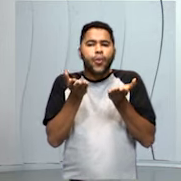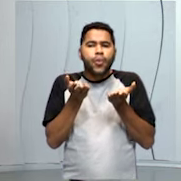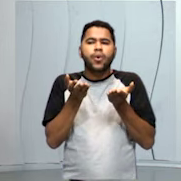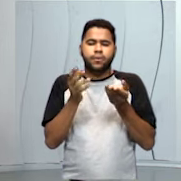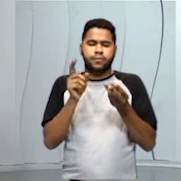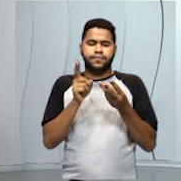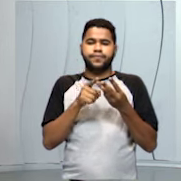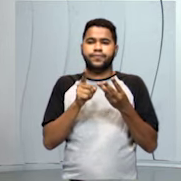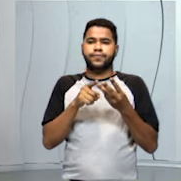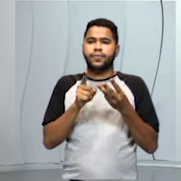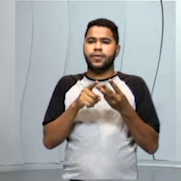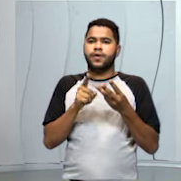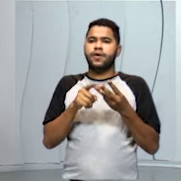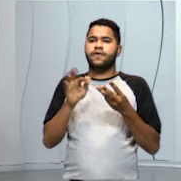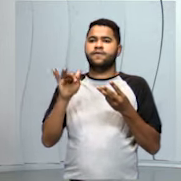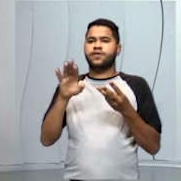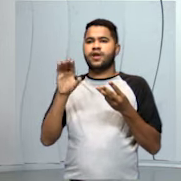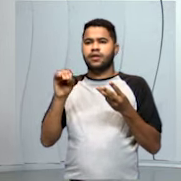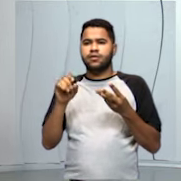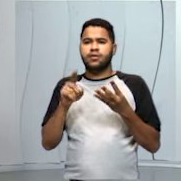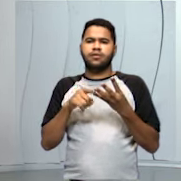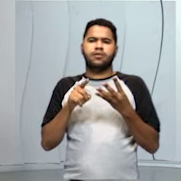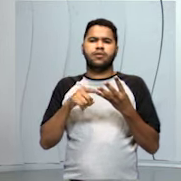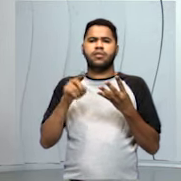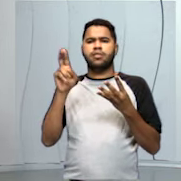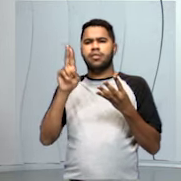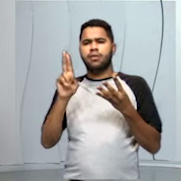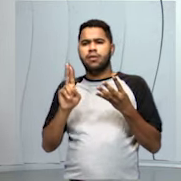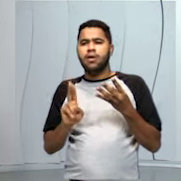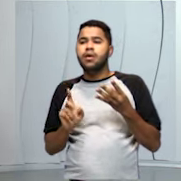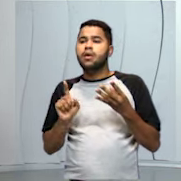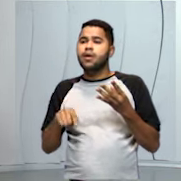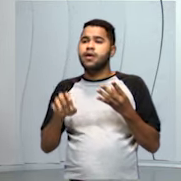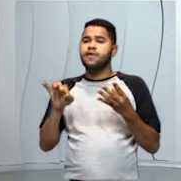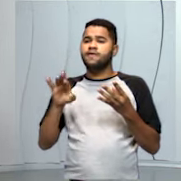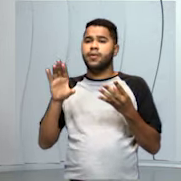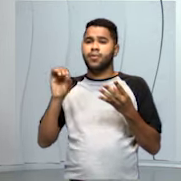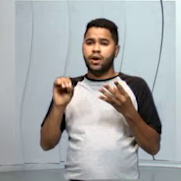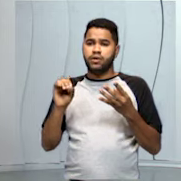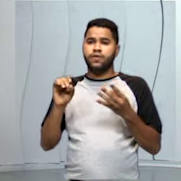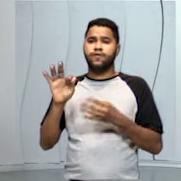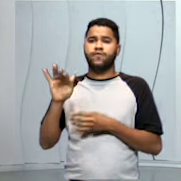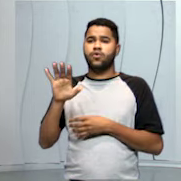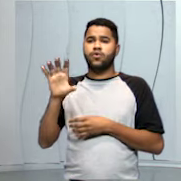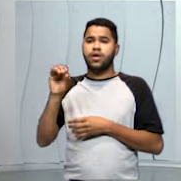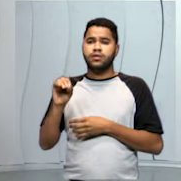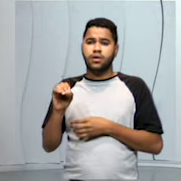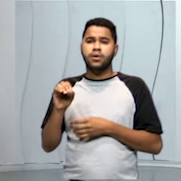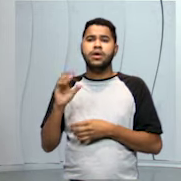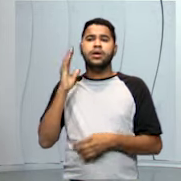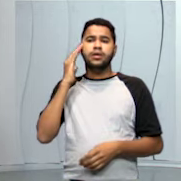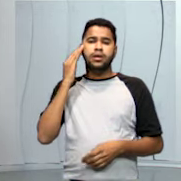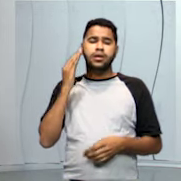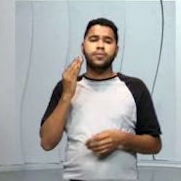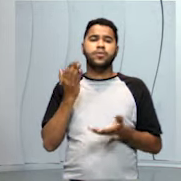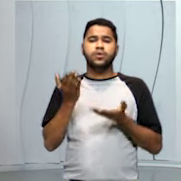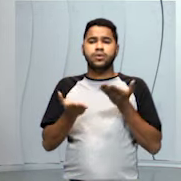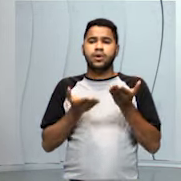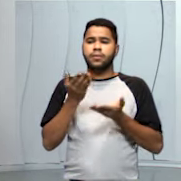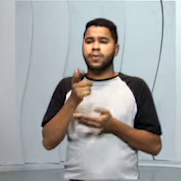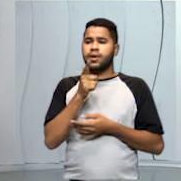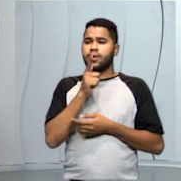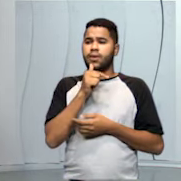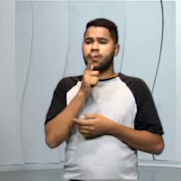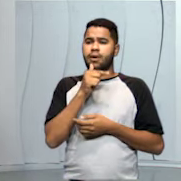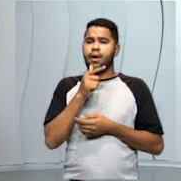filtração, decantação, peneiração, destilação, evaporação e floculação. E entendemos que o tratamento da